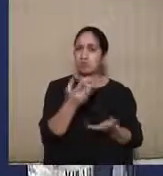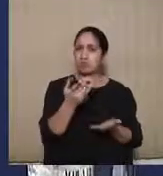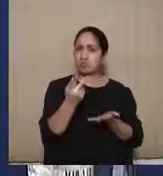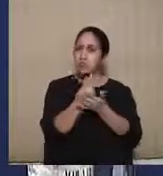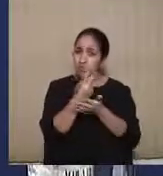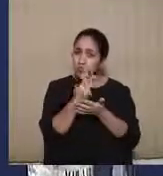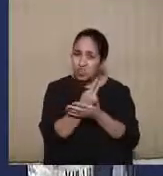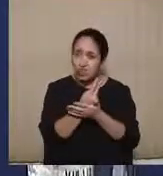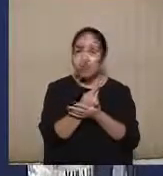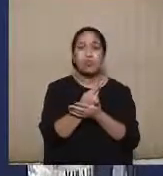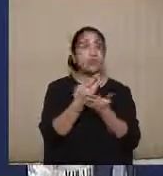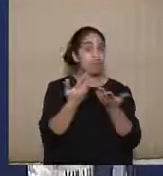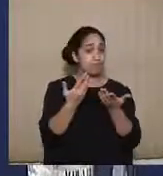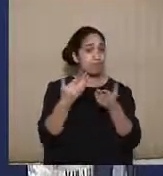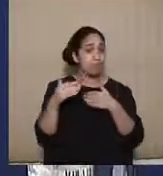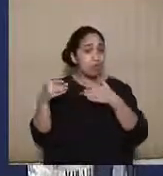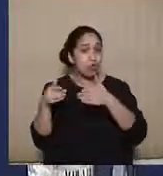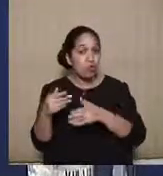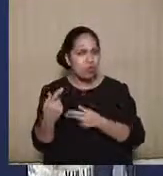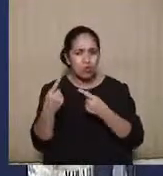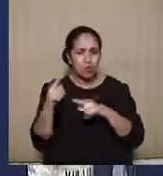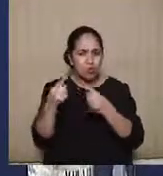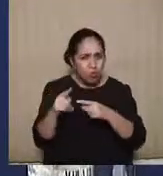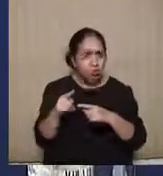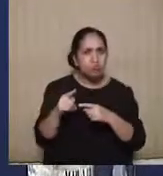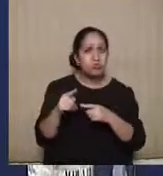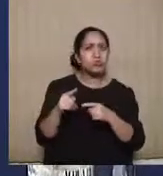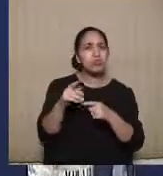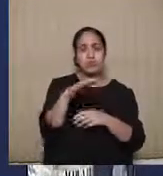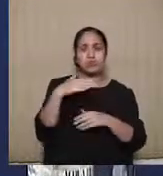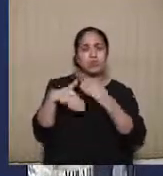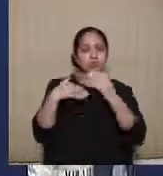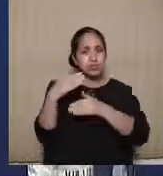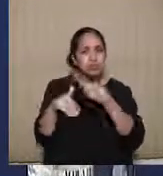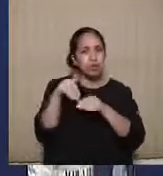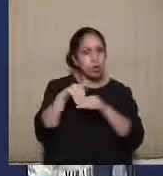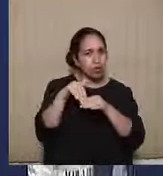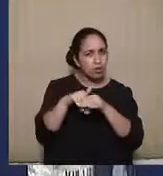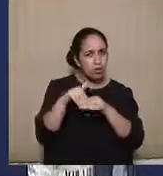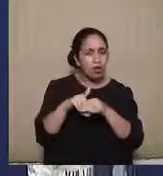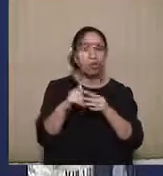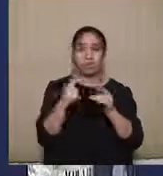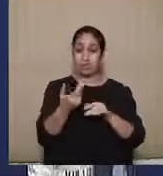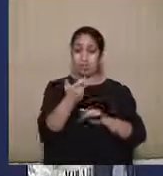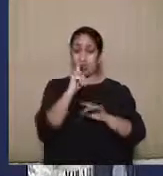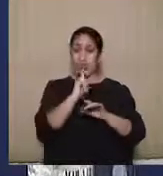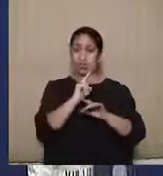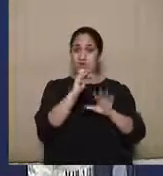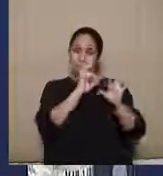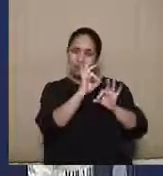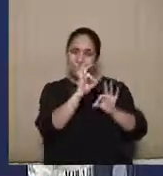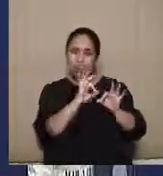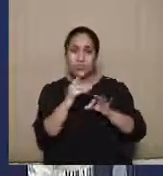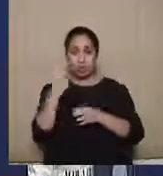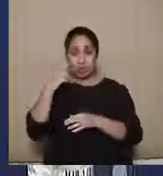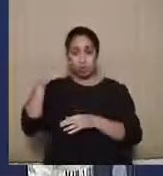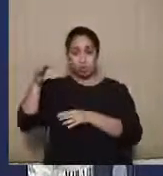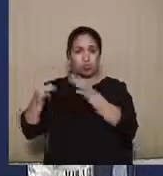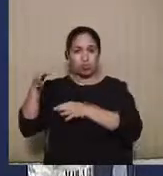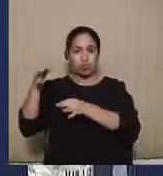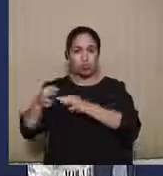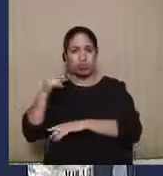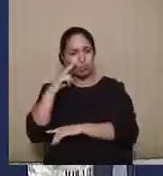importante para a justiça eleitoral, existindo essa evidência nesse juízo preliminar que é feito pelo juiz, que está